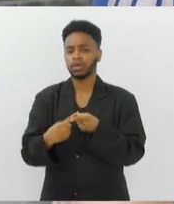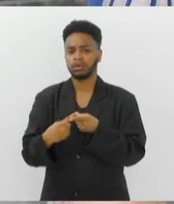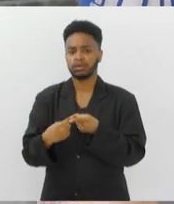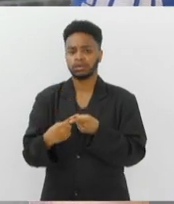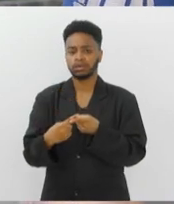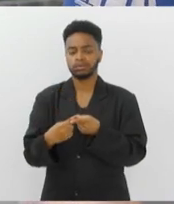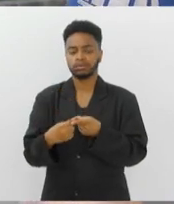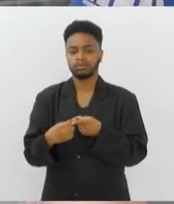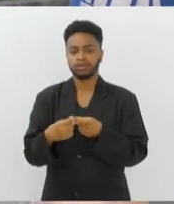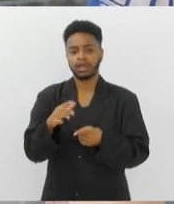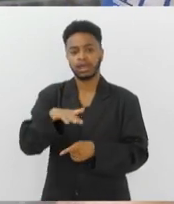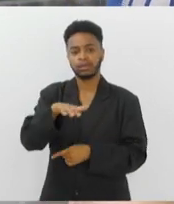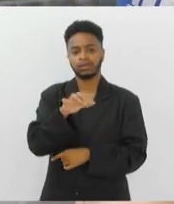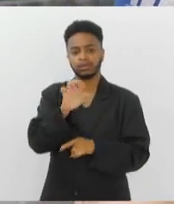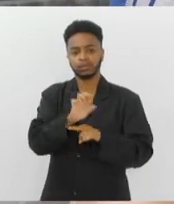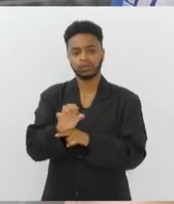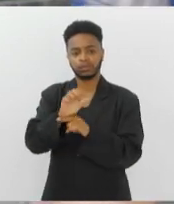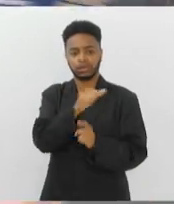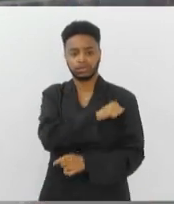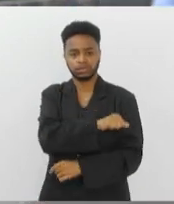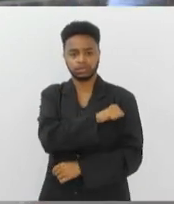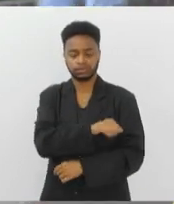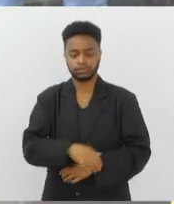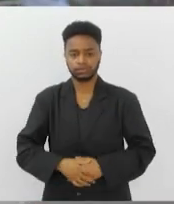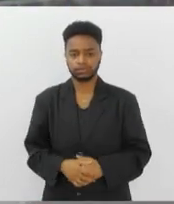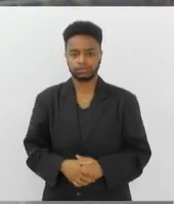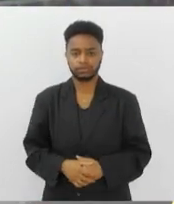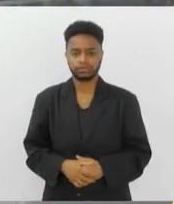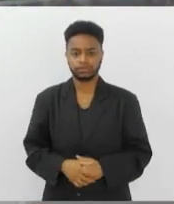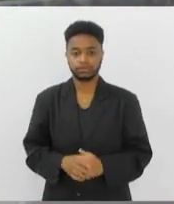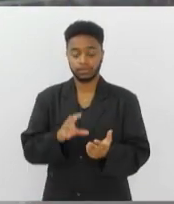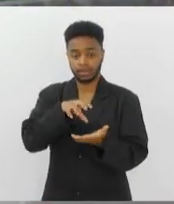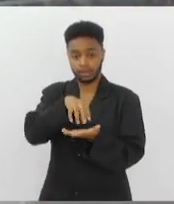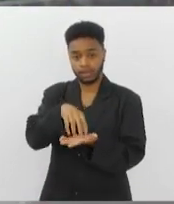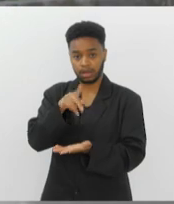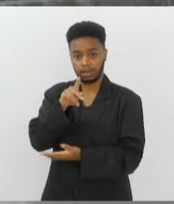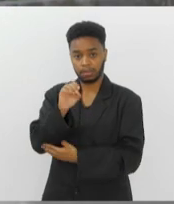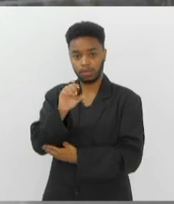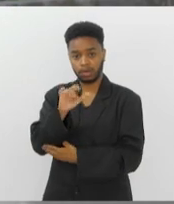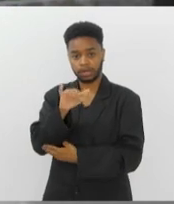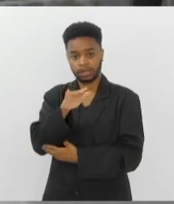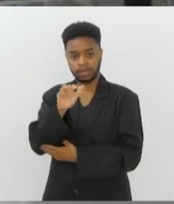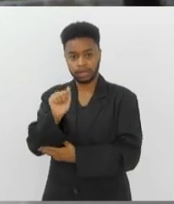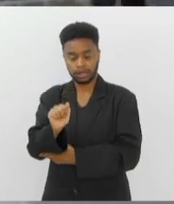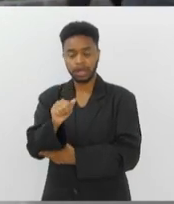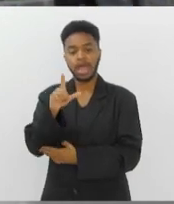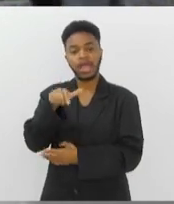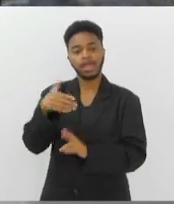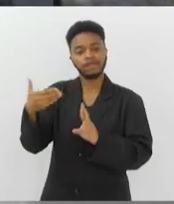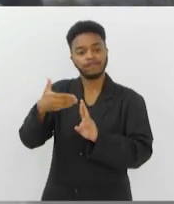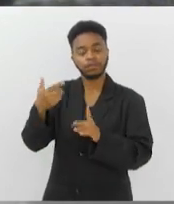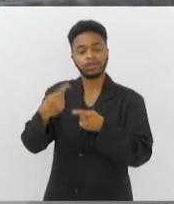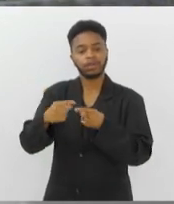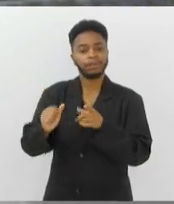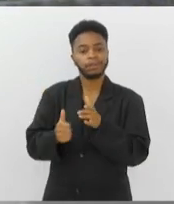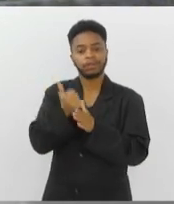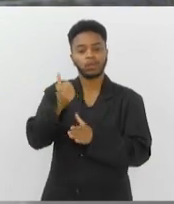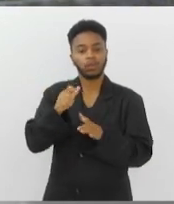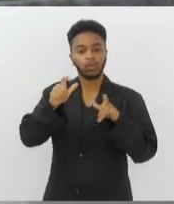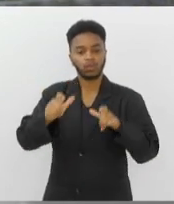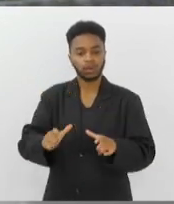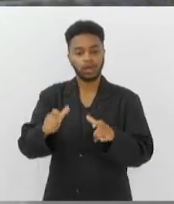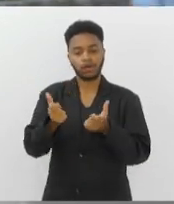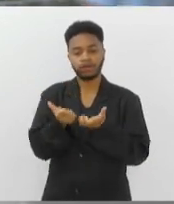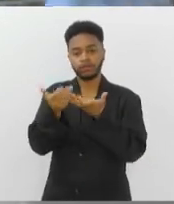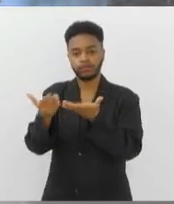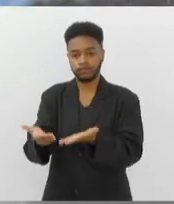referência no estado do Rio nesse tipo de tratamento? A Policlínica se tornou referência por ser uma das primeiras unidades ambulatoriais a